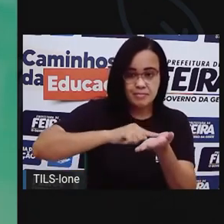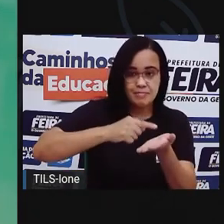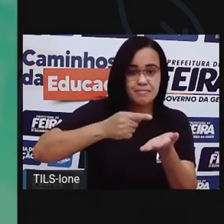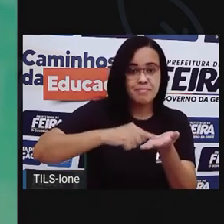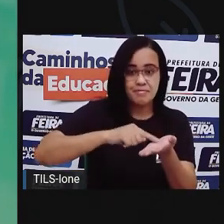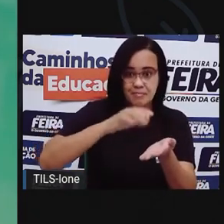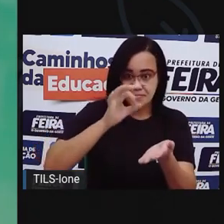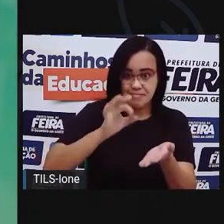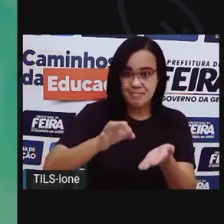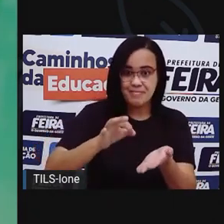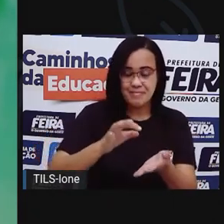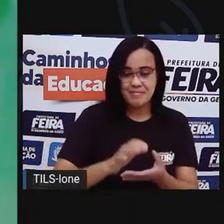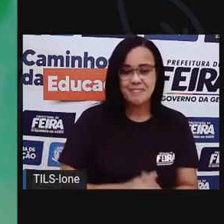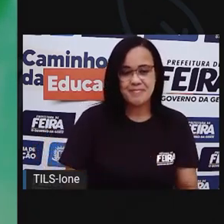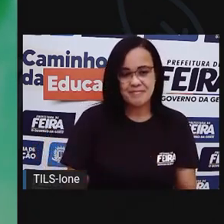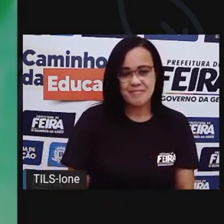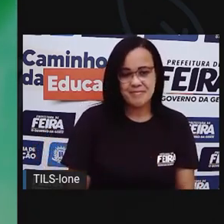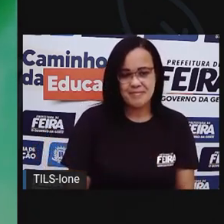da sua galinha.